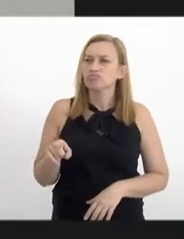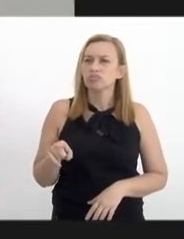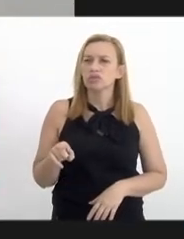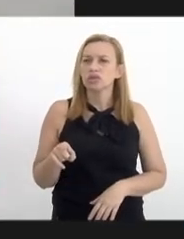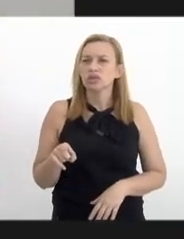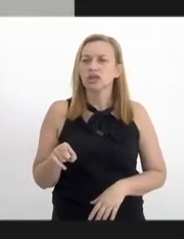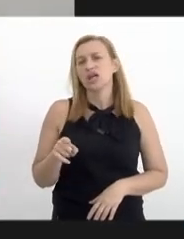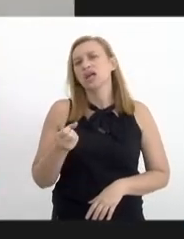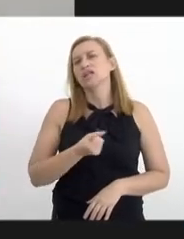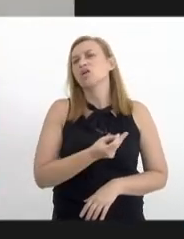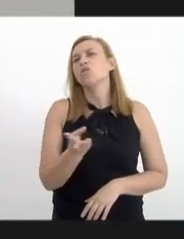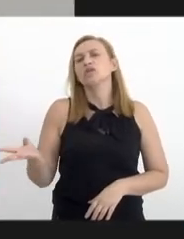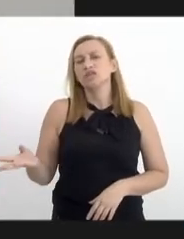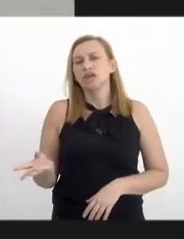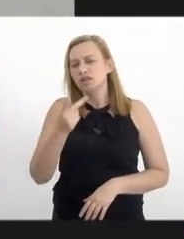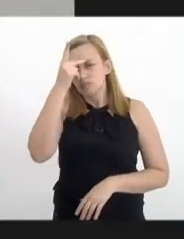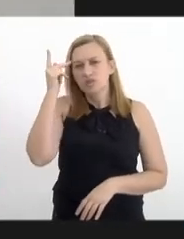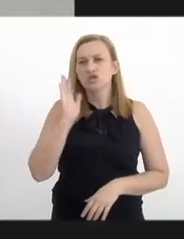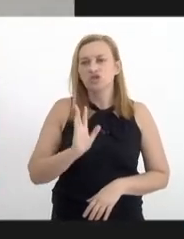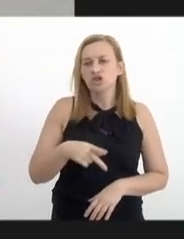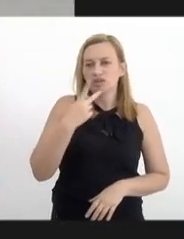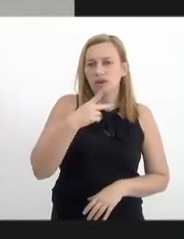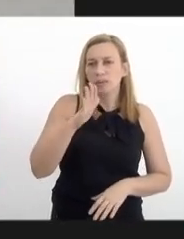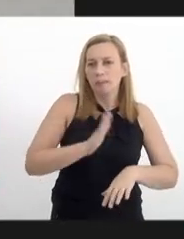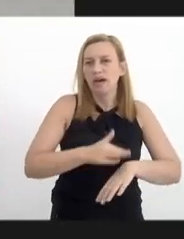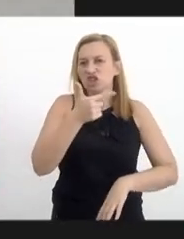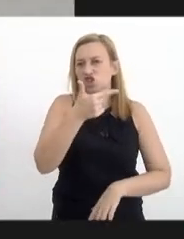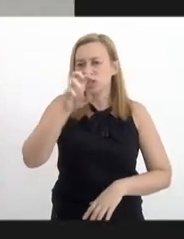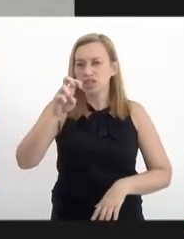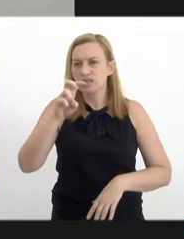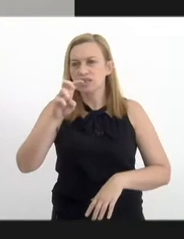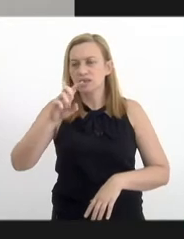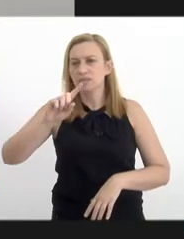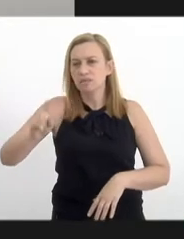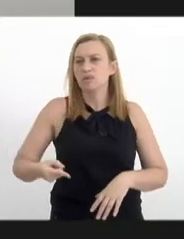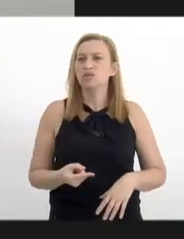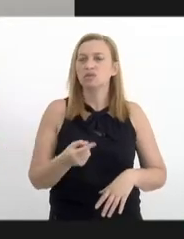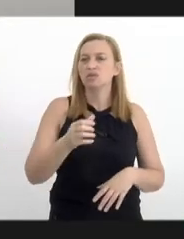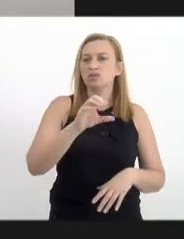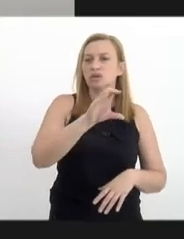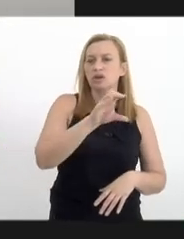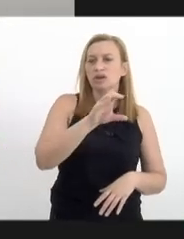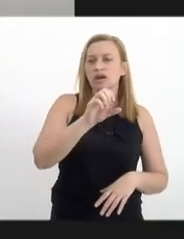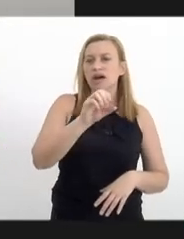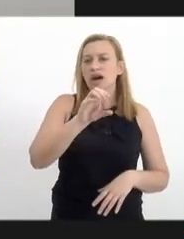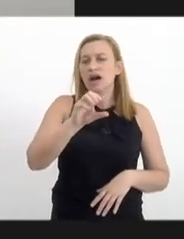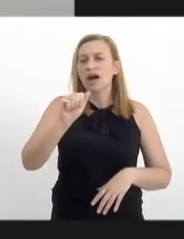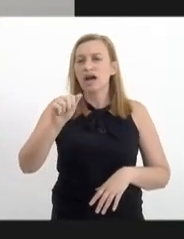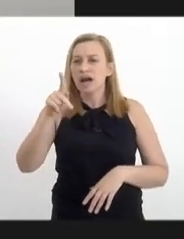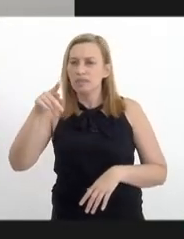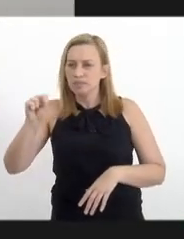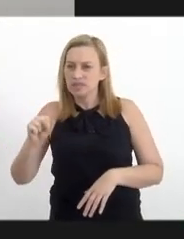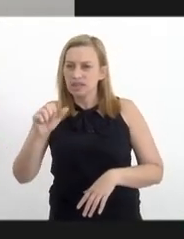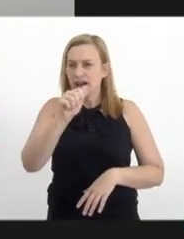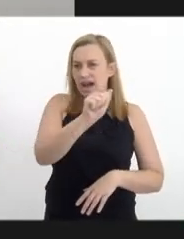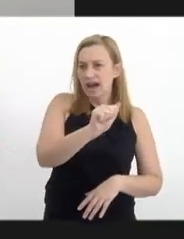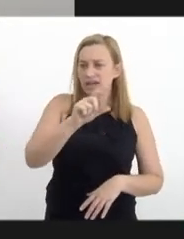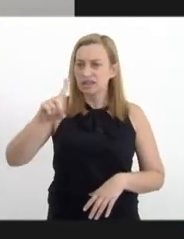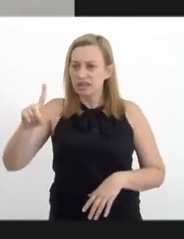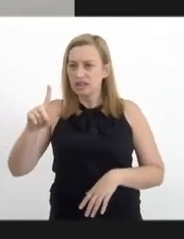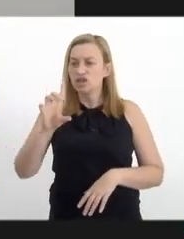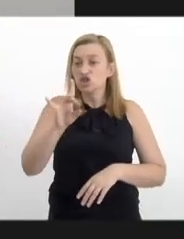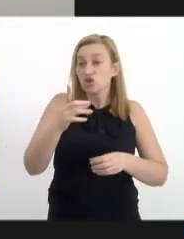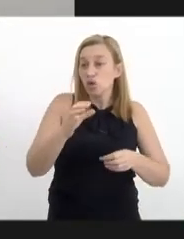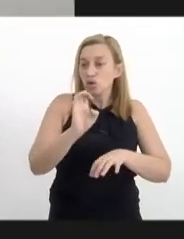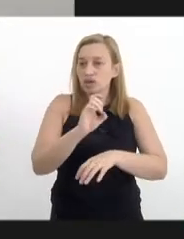Dessa quantidade que a gente está falando, mais de 15 mil estão nos CAPES AD que são um tipo de serviço que está apenas em cidades